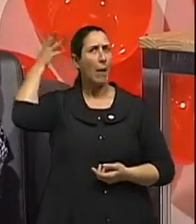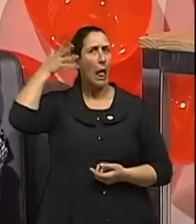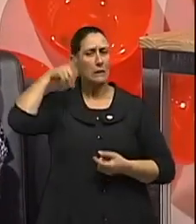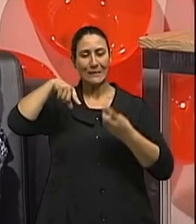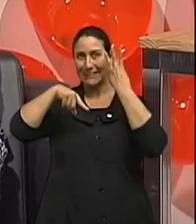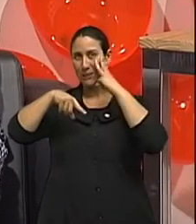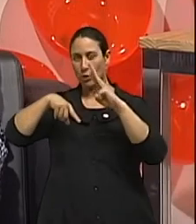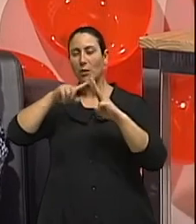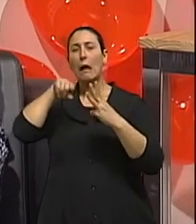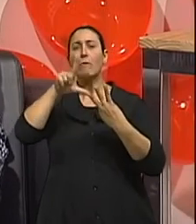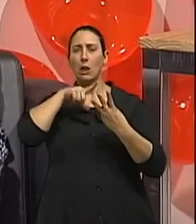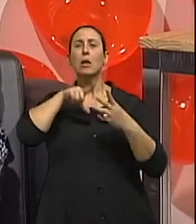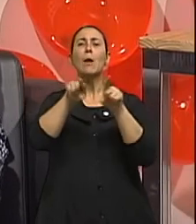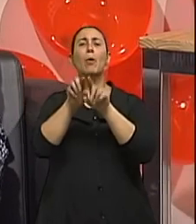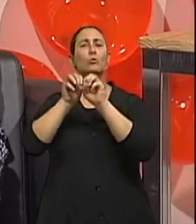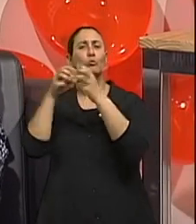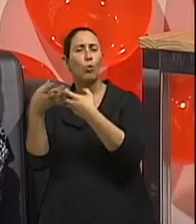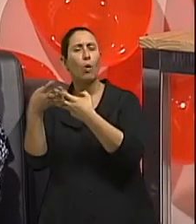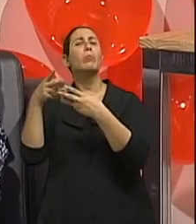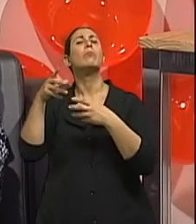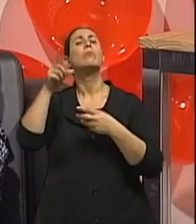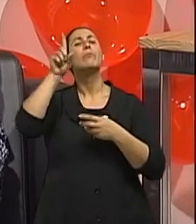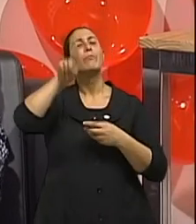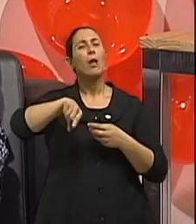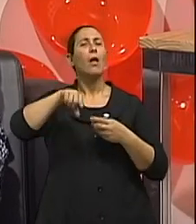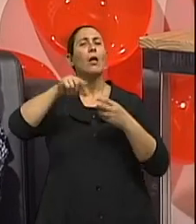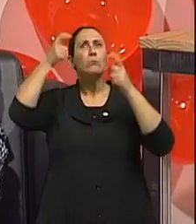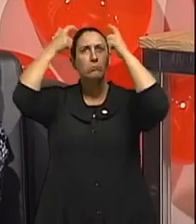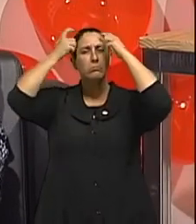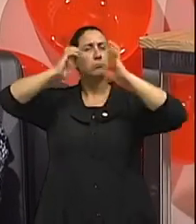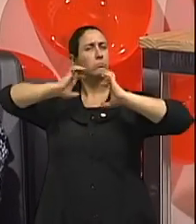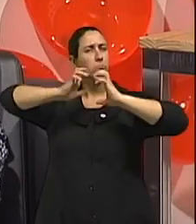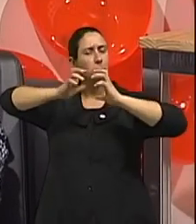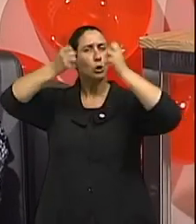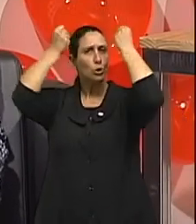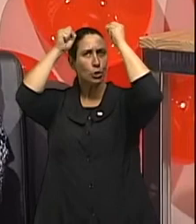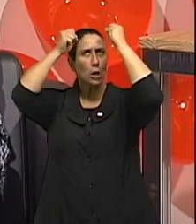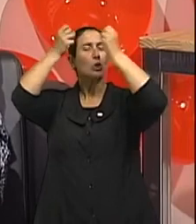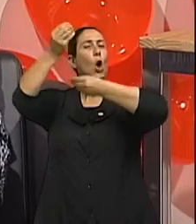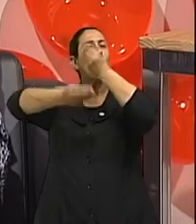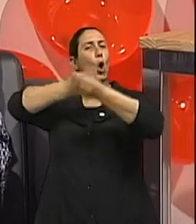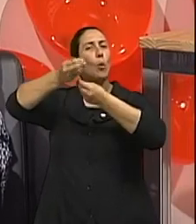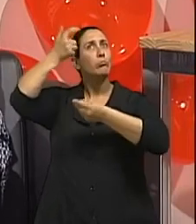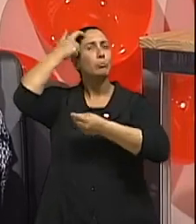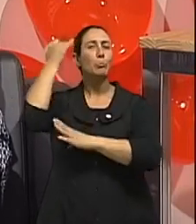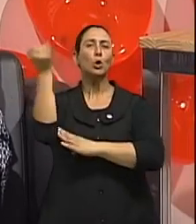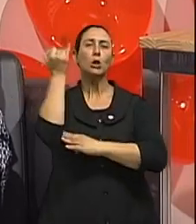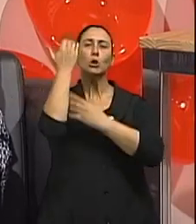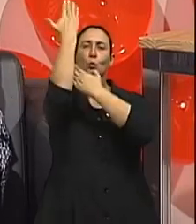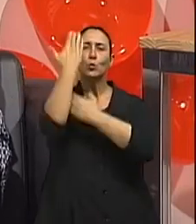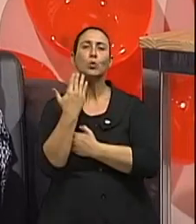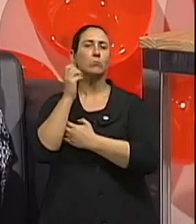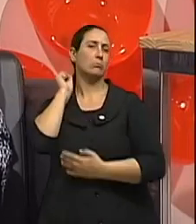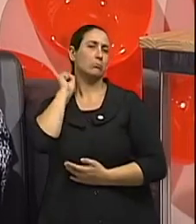e até um workshop, que é o Ginástica Mental, uma ferramenta eficaz para lidar com o estresse. E esse senhor que vem de São Paulo para dar o